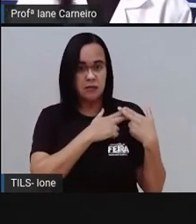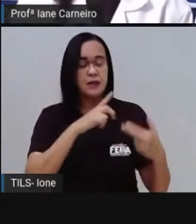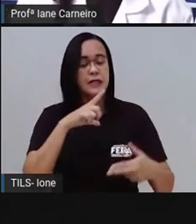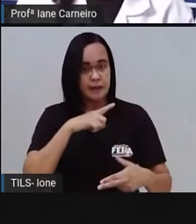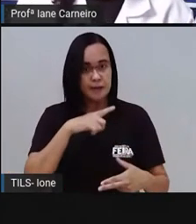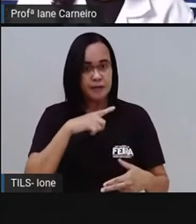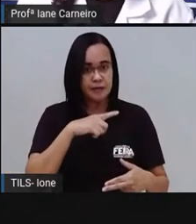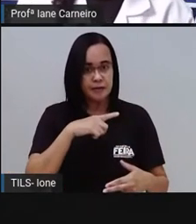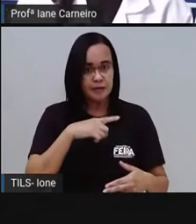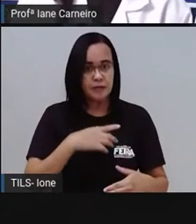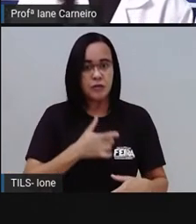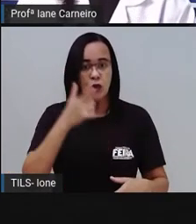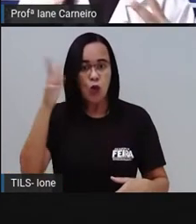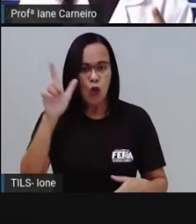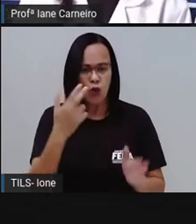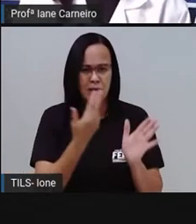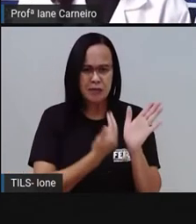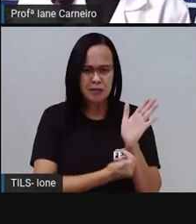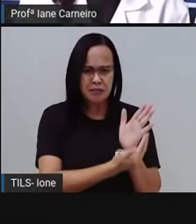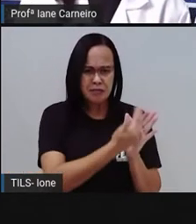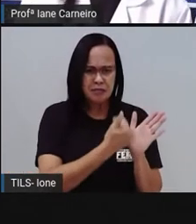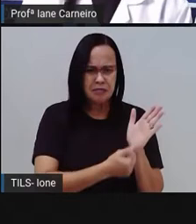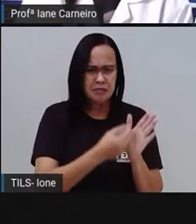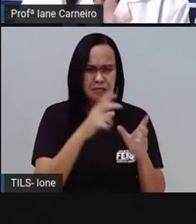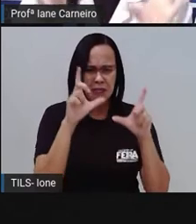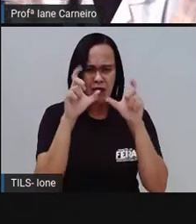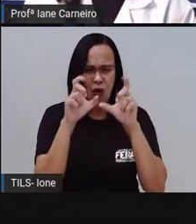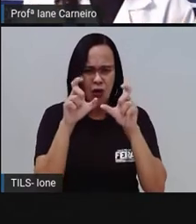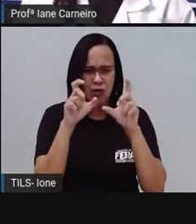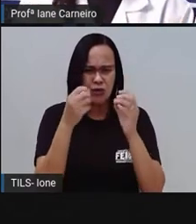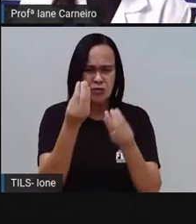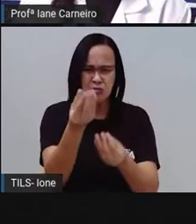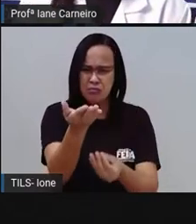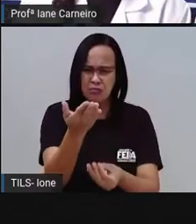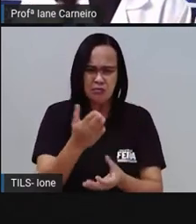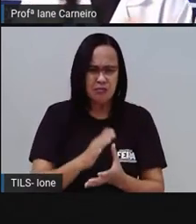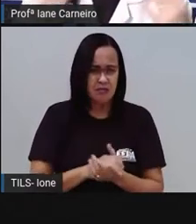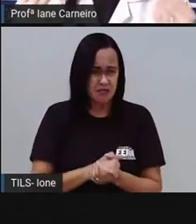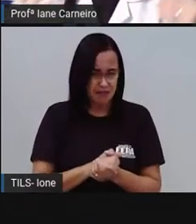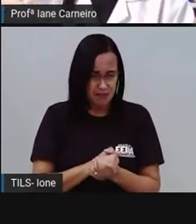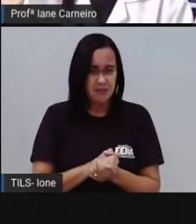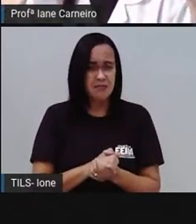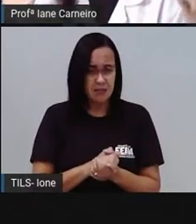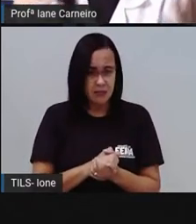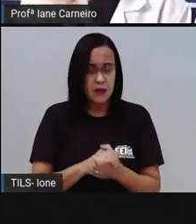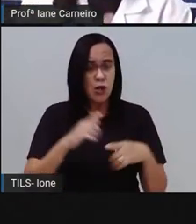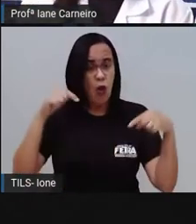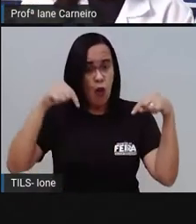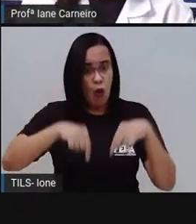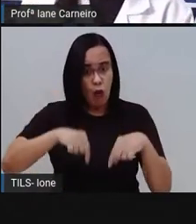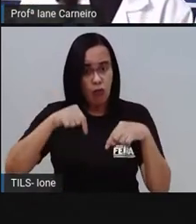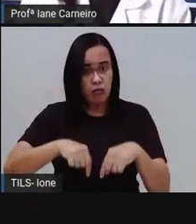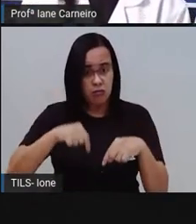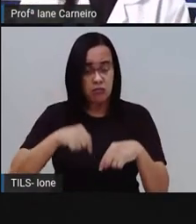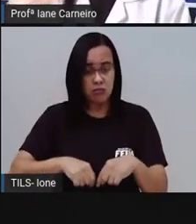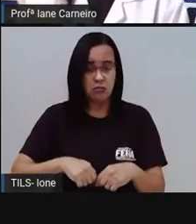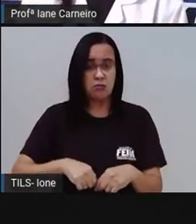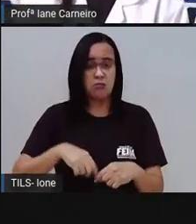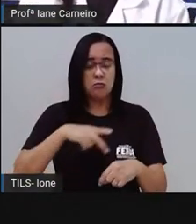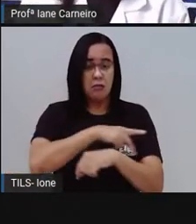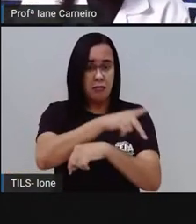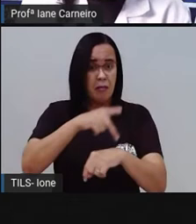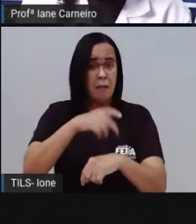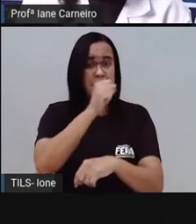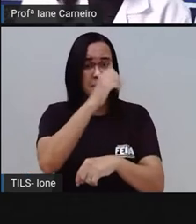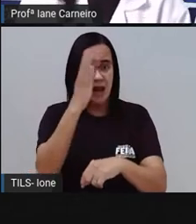Essa imagem aqui, ó, é uma imagem que, hoje em dia, no nosso país, já existe uma lei, né, que determina que